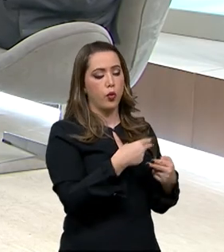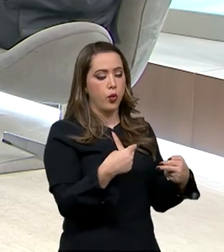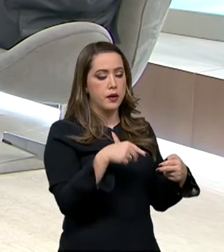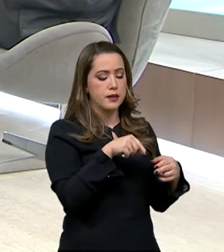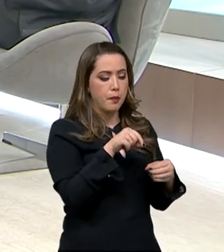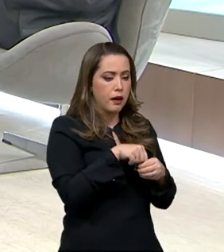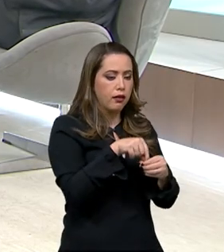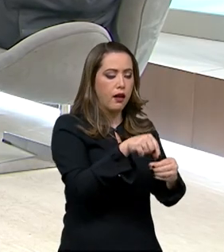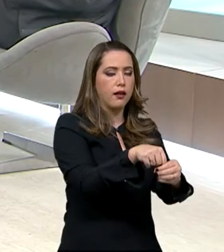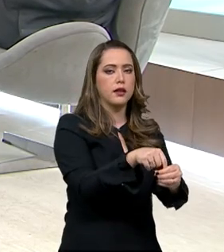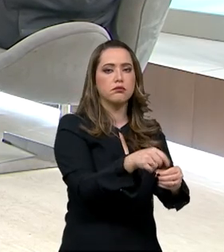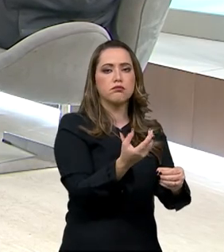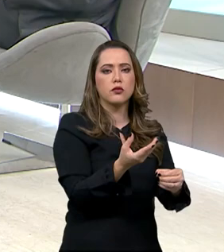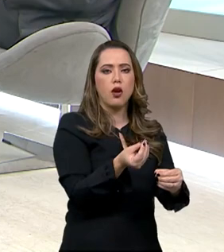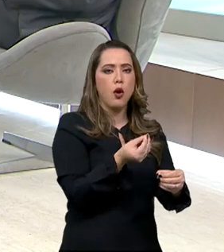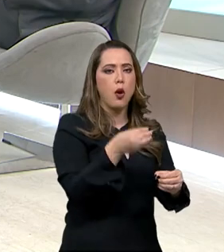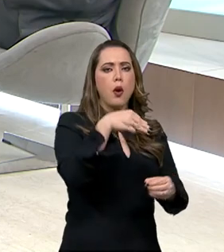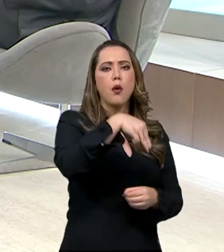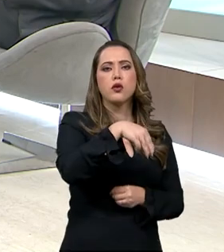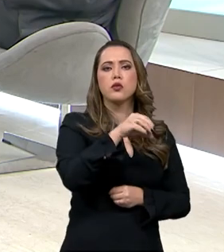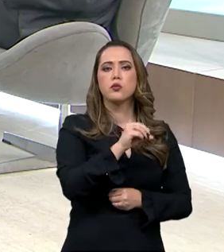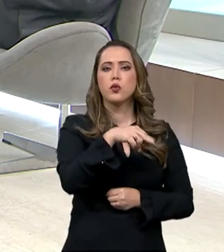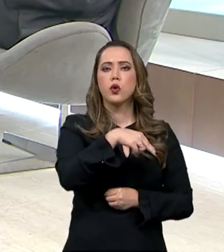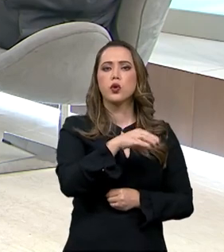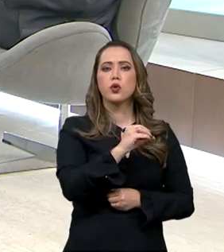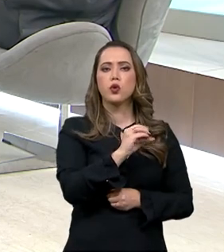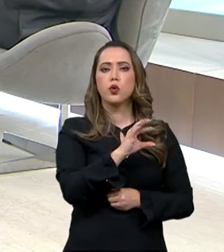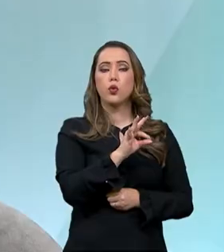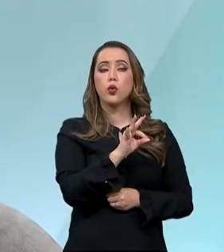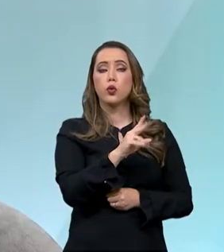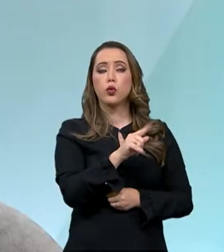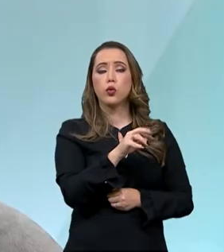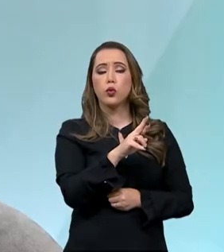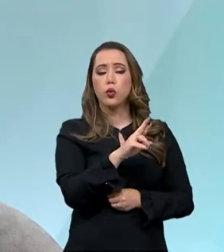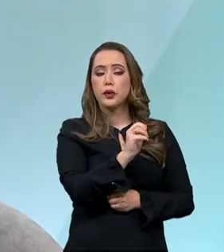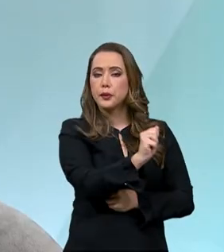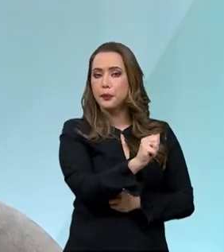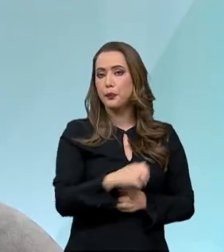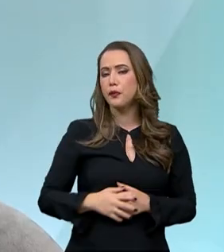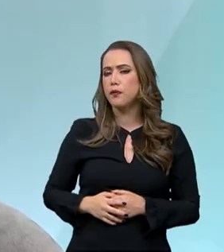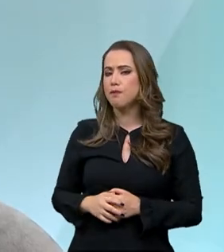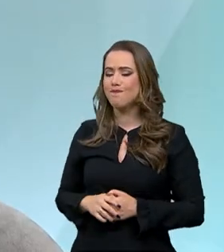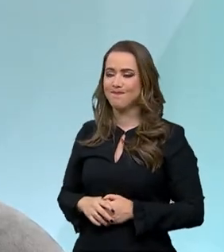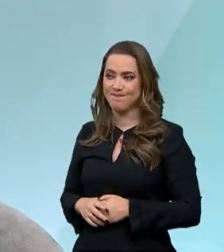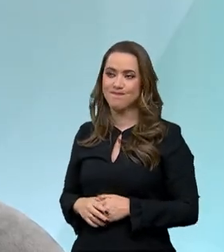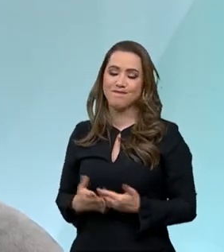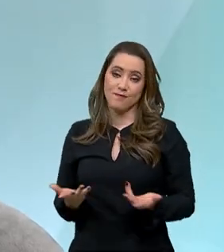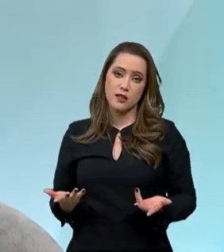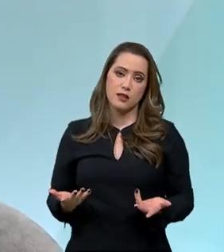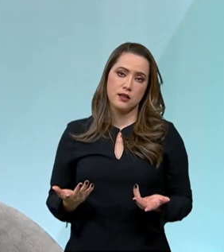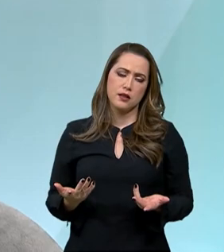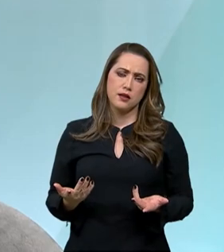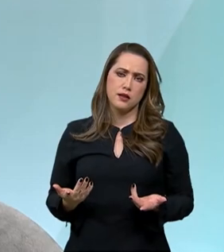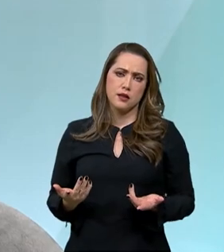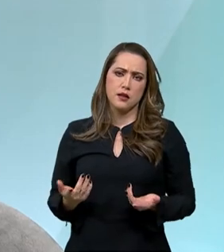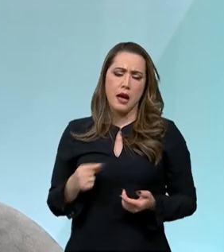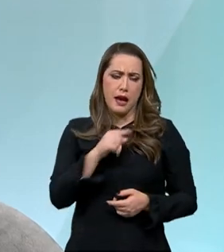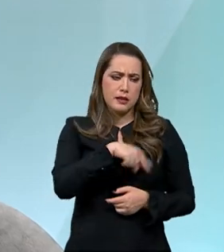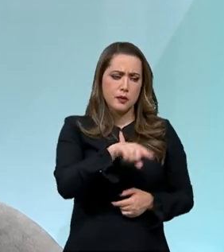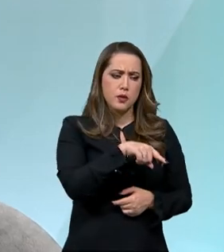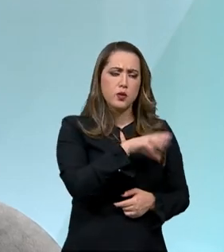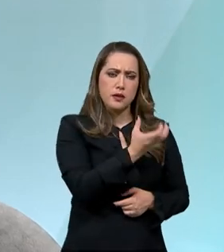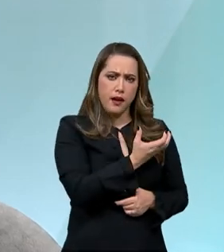O agro brasileiro, ele é mega diverso. Nós temos desde produtores de